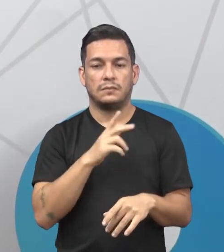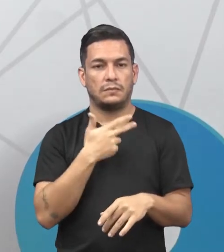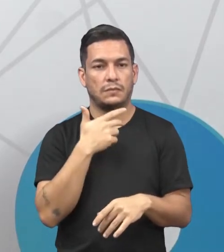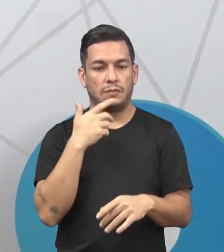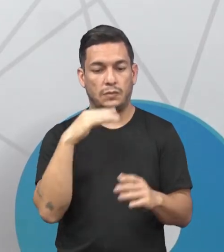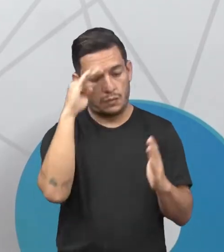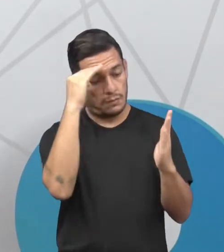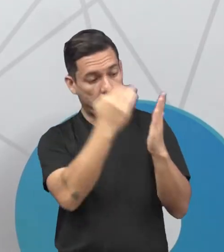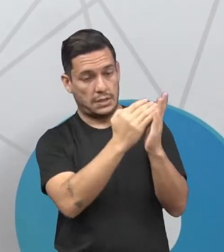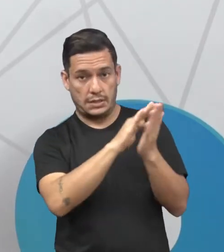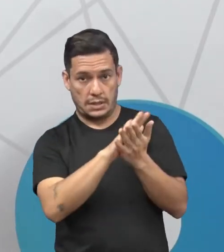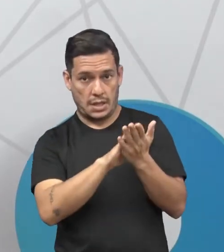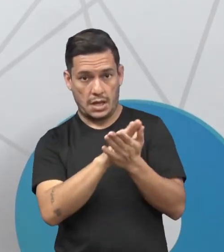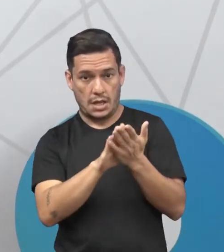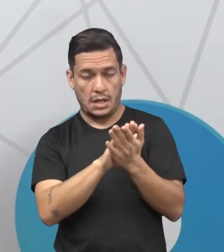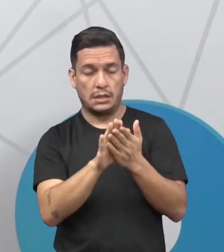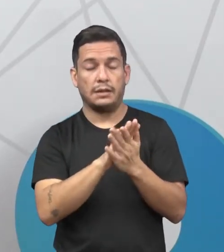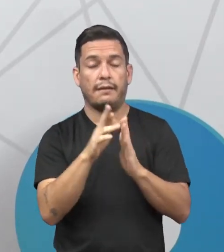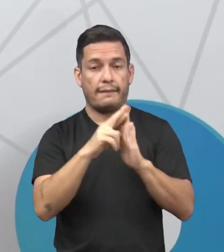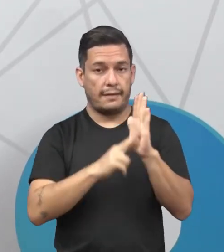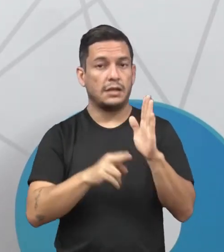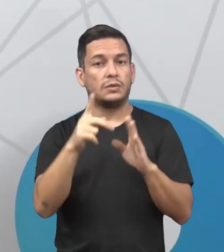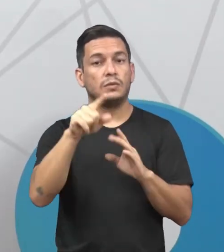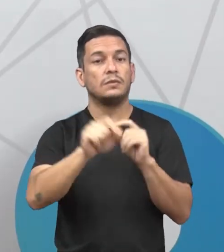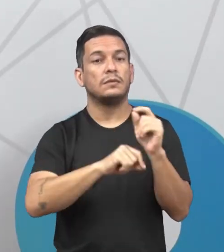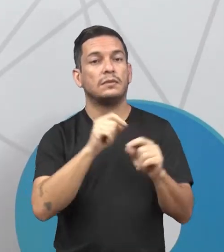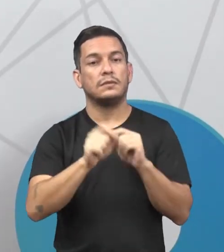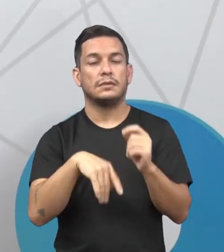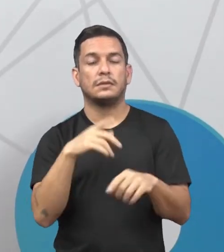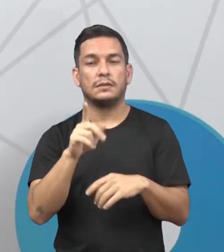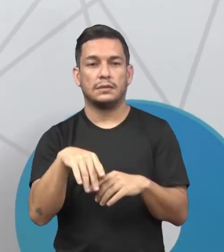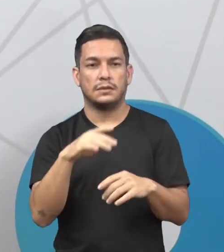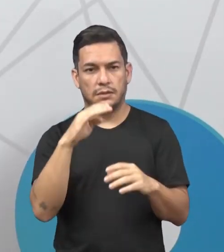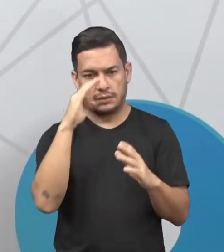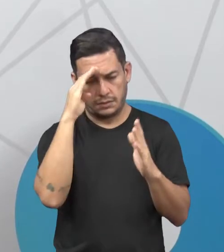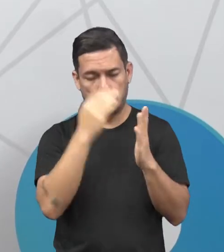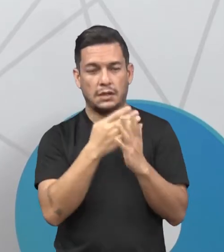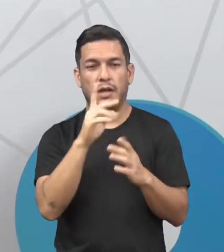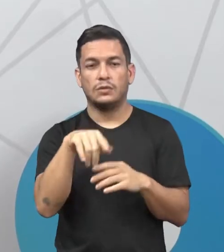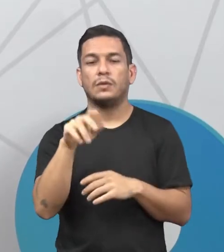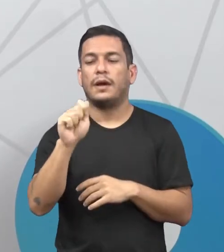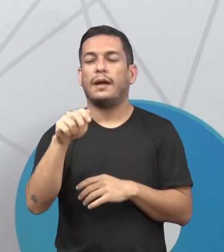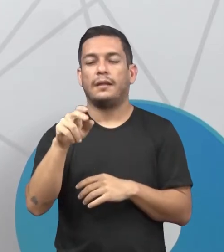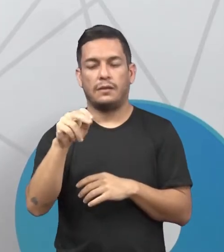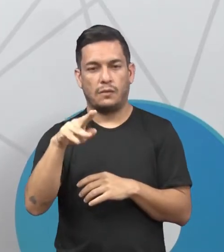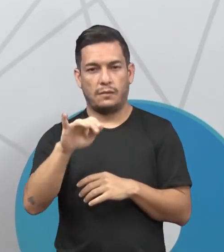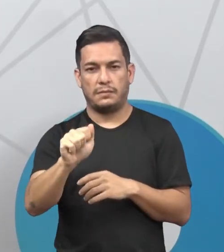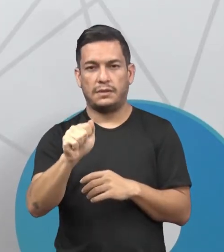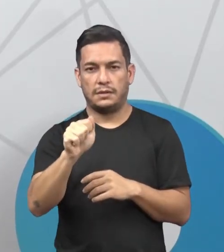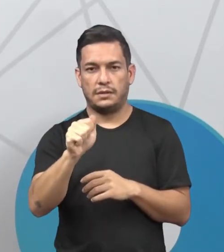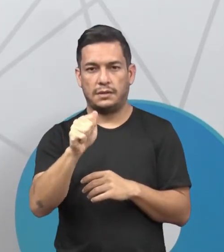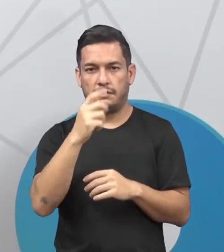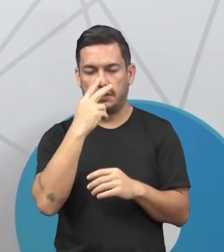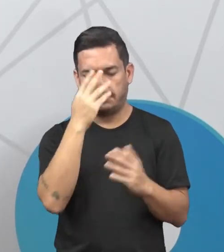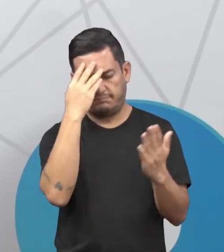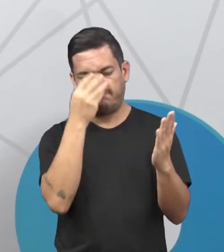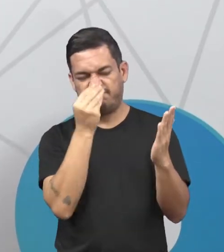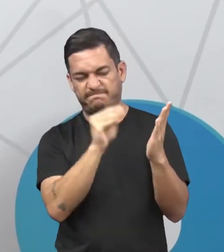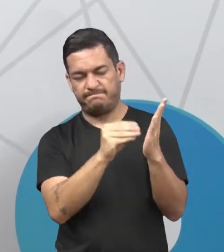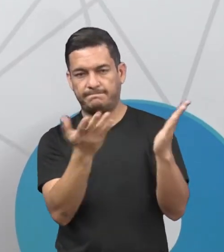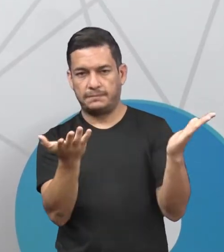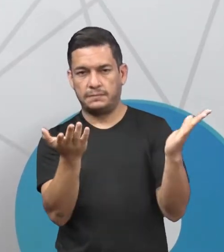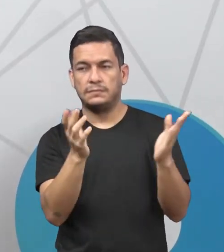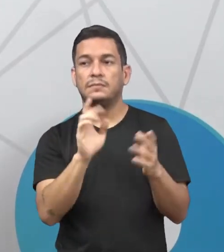essas regras, você está cometendo o Estado de Anomia, ou está entrando no Estado de Anomia.